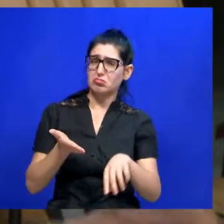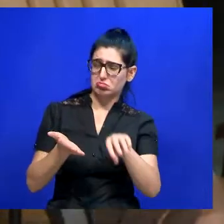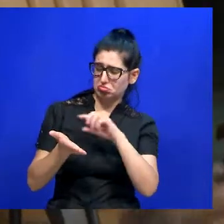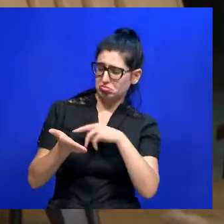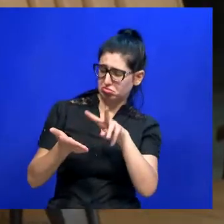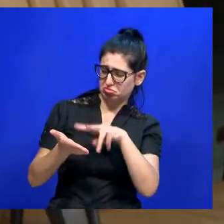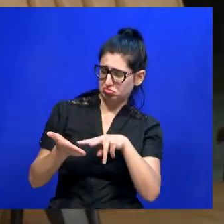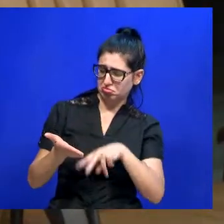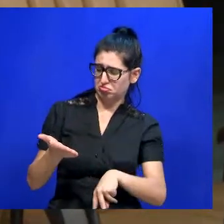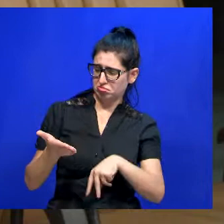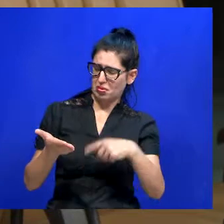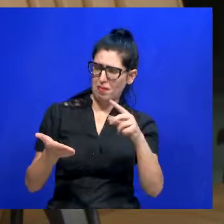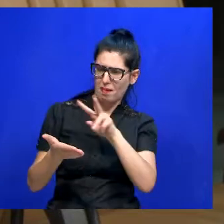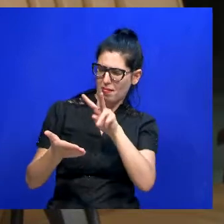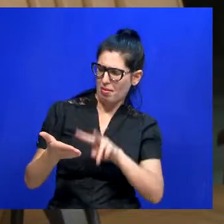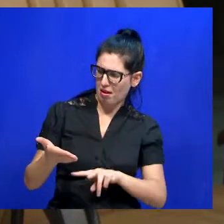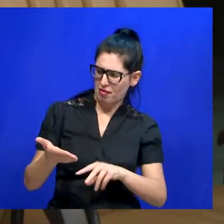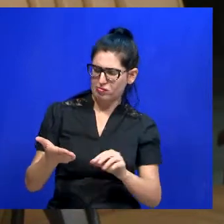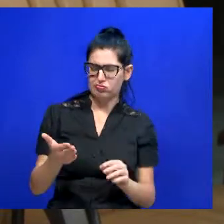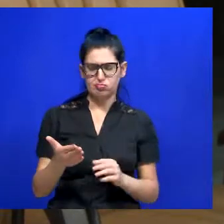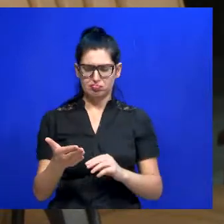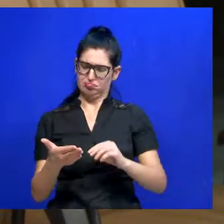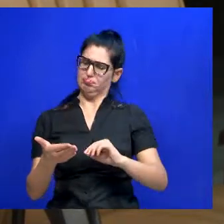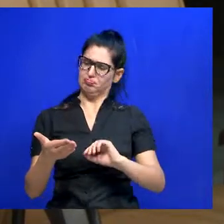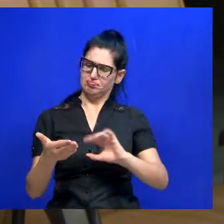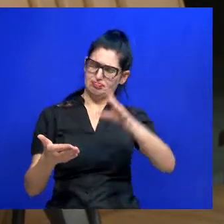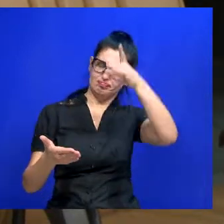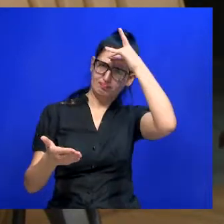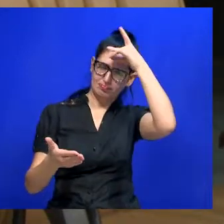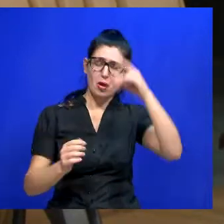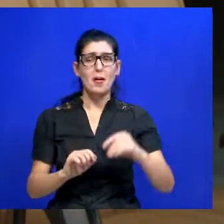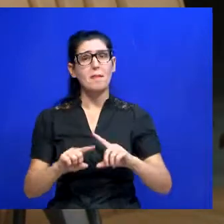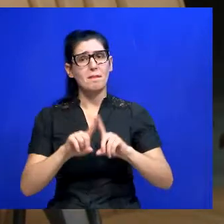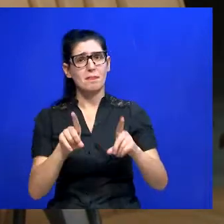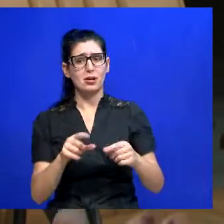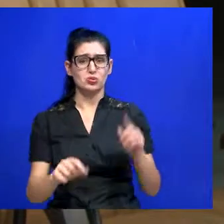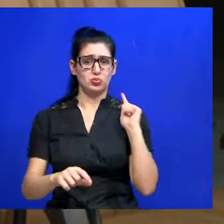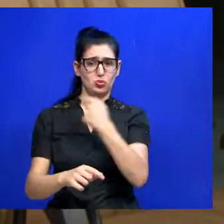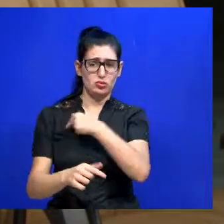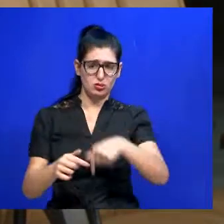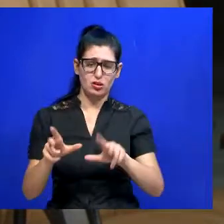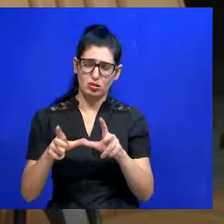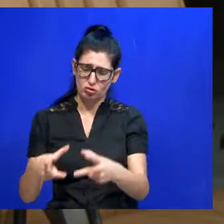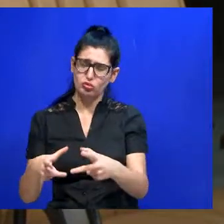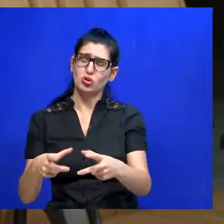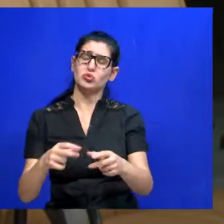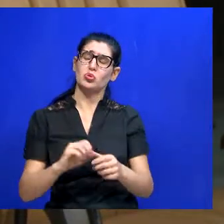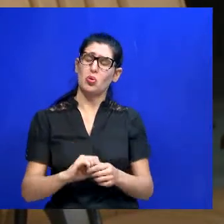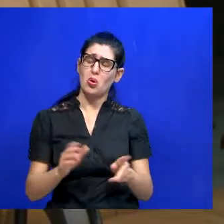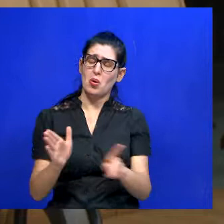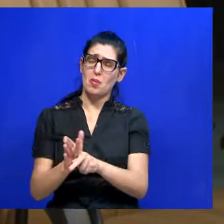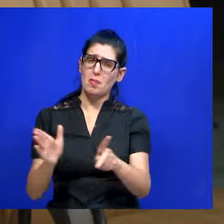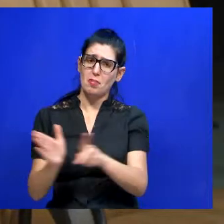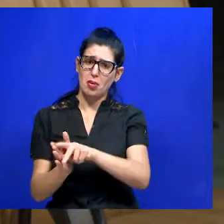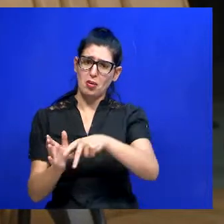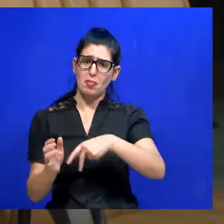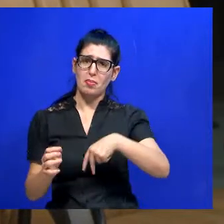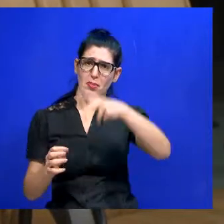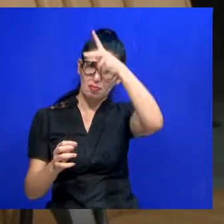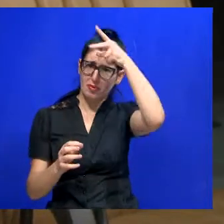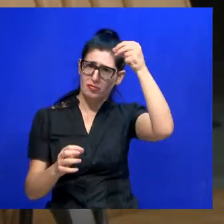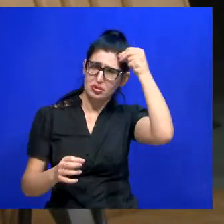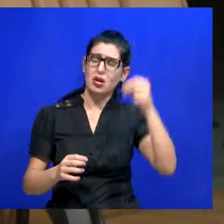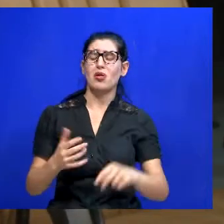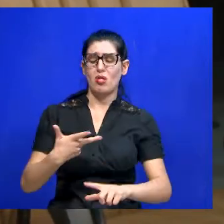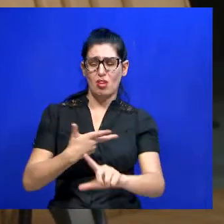e cabe ao município e aí nós legisladores ou ao próprio prefeito também, que aí é concorrente, tanto